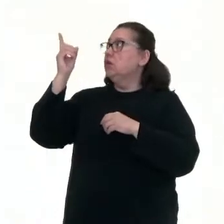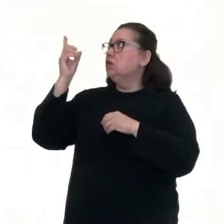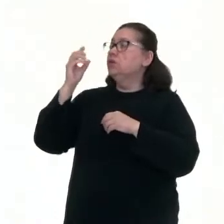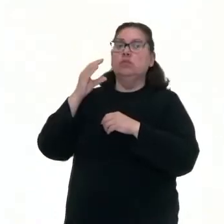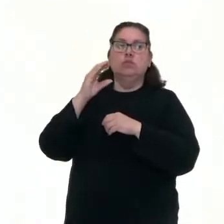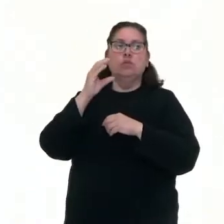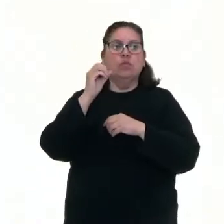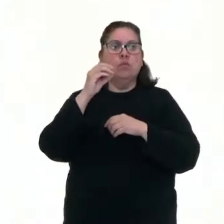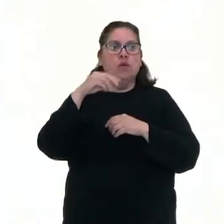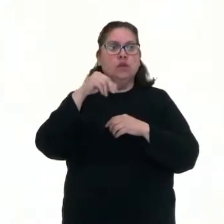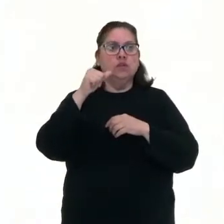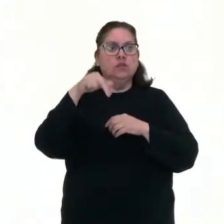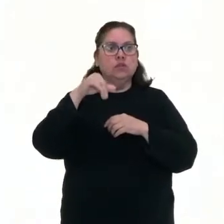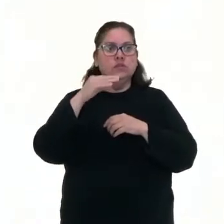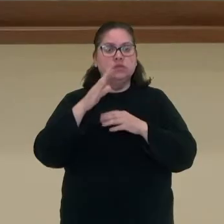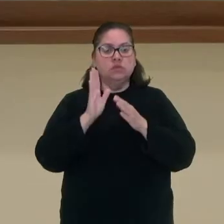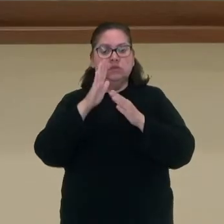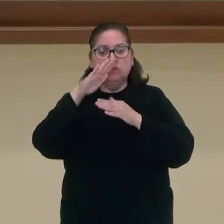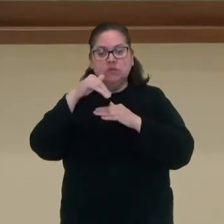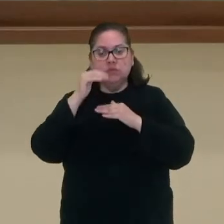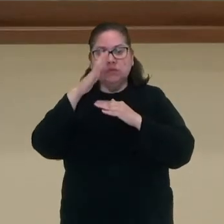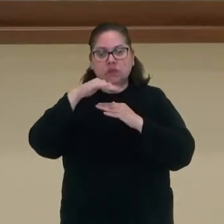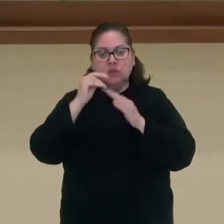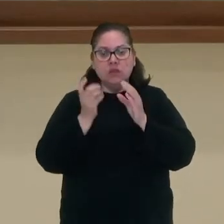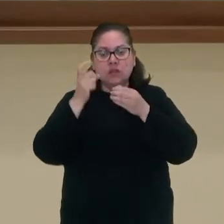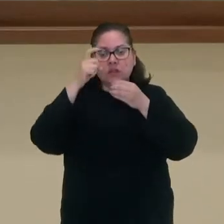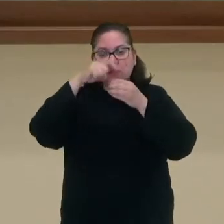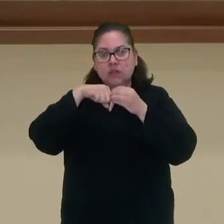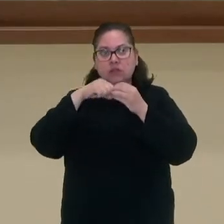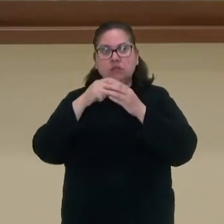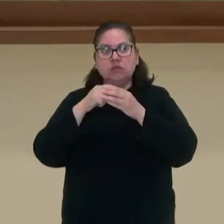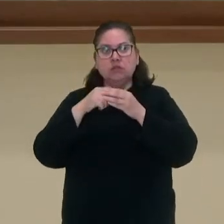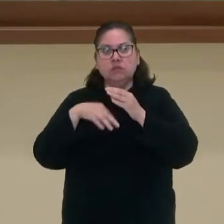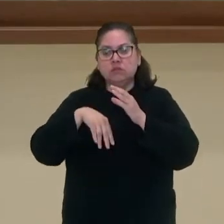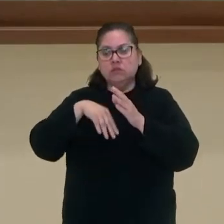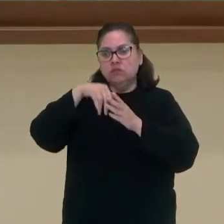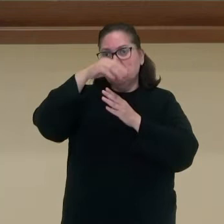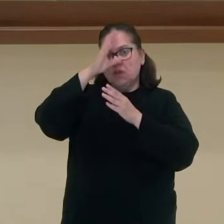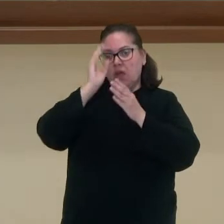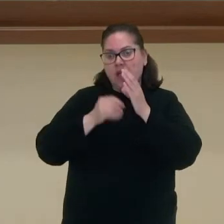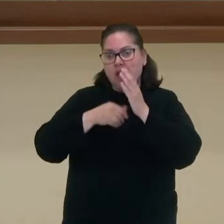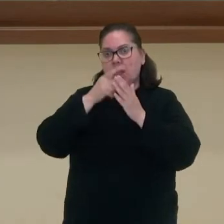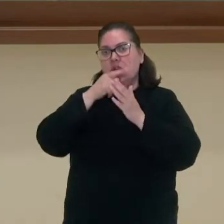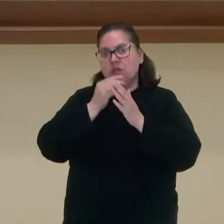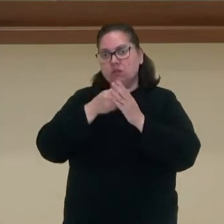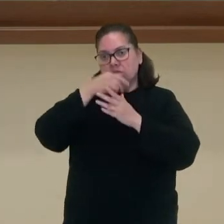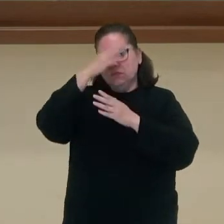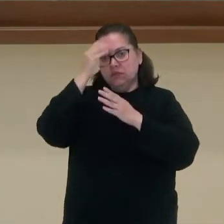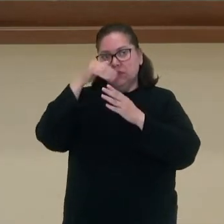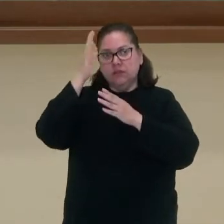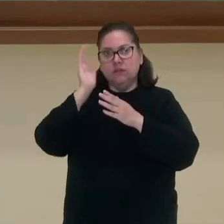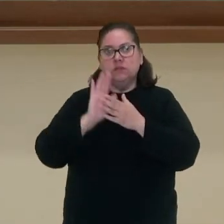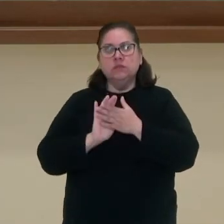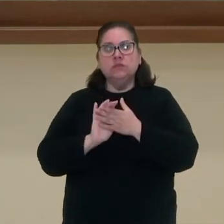e ela também faz o movimento interno, ela movimenta o flagelo e faz essa água sair.